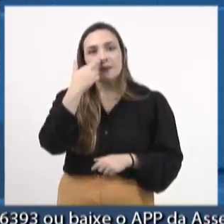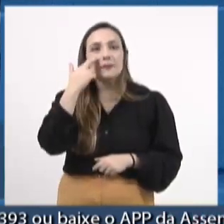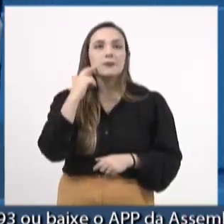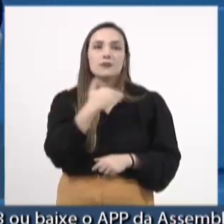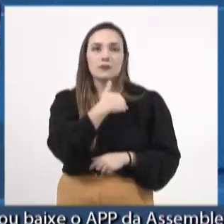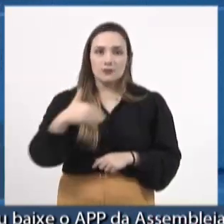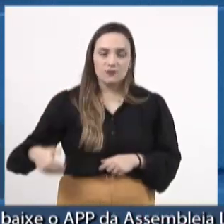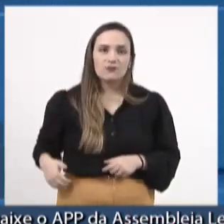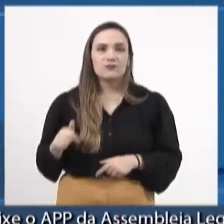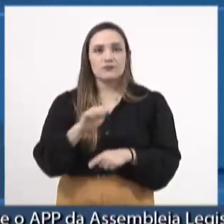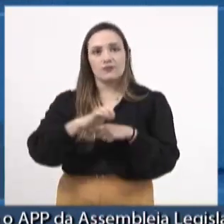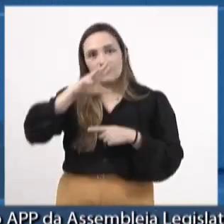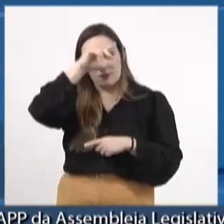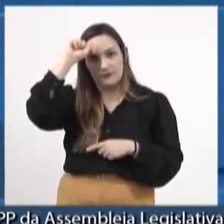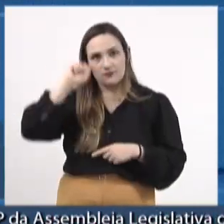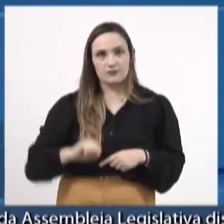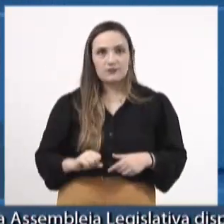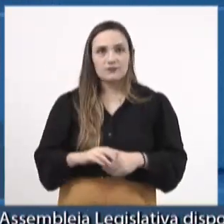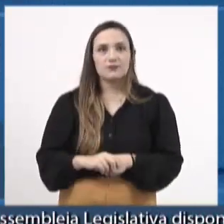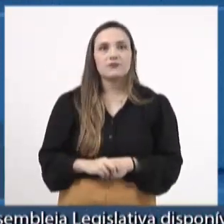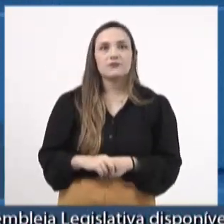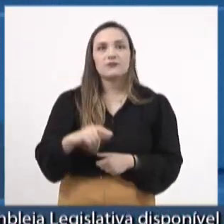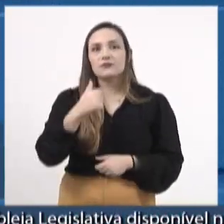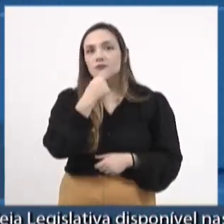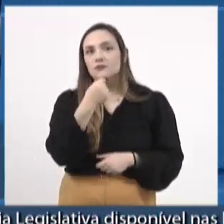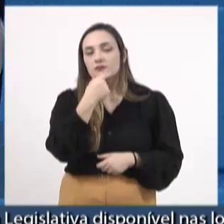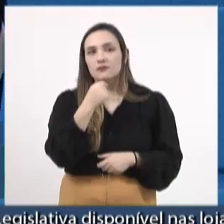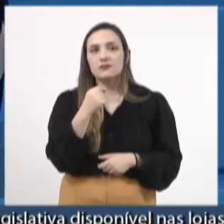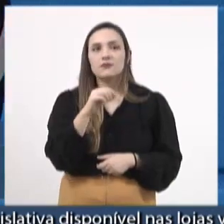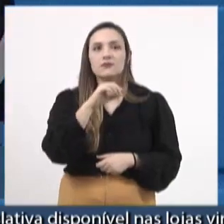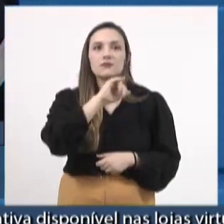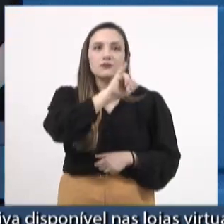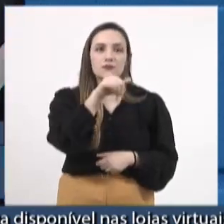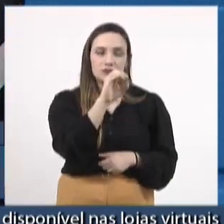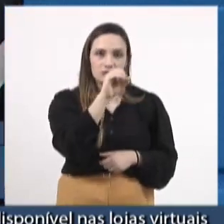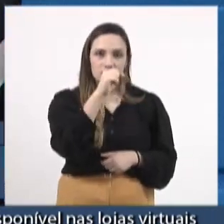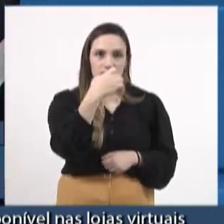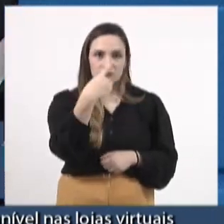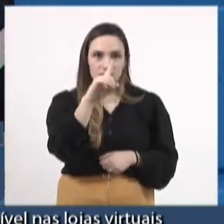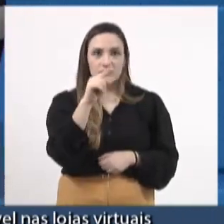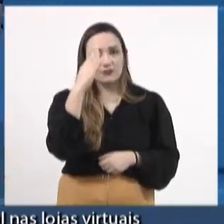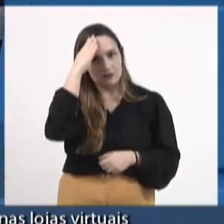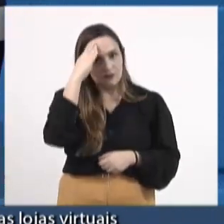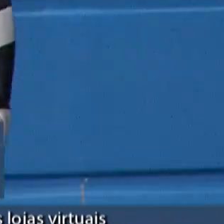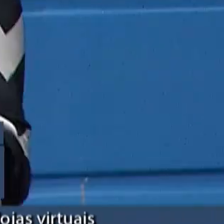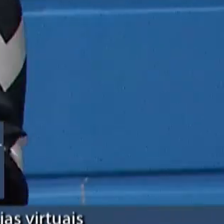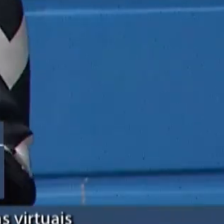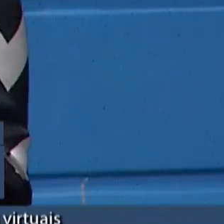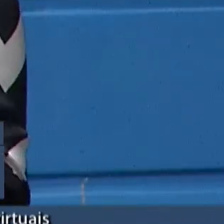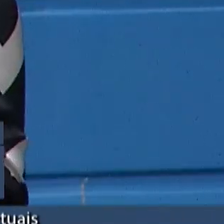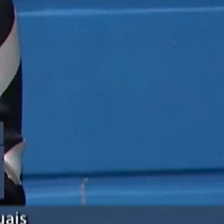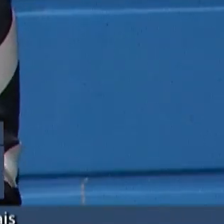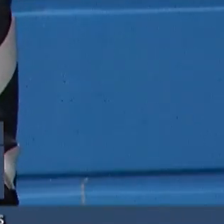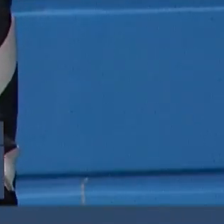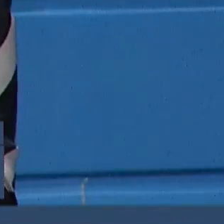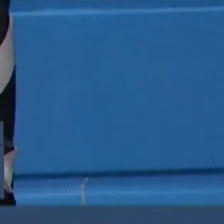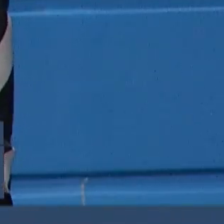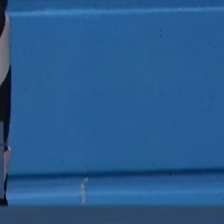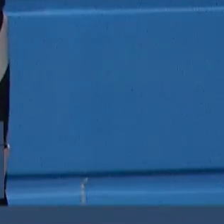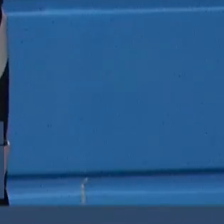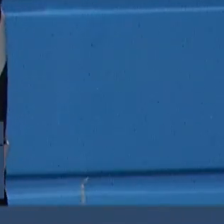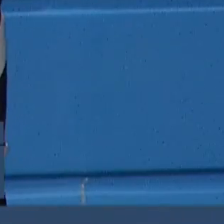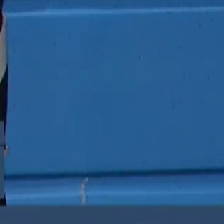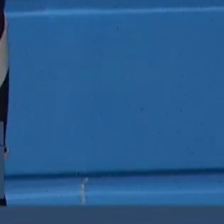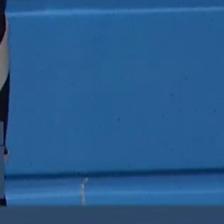Rida, o governador do Estado de Mato Grosso do excelentíssimo senhor José Carlos Barbosa, vice-governador de Mato Grosso do e ao excelentíssimo senhor Hélio